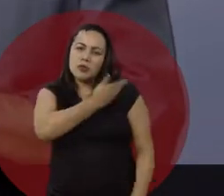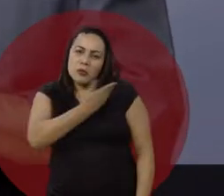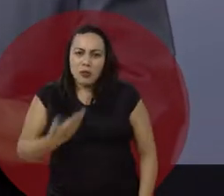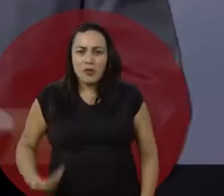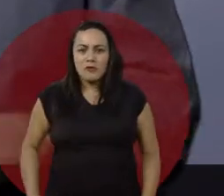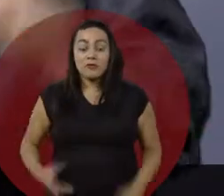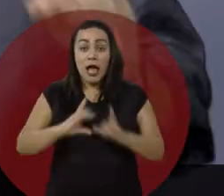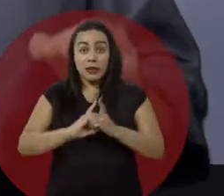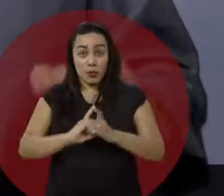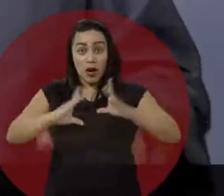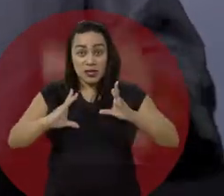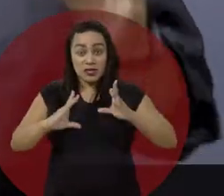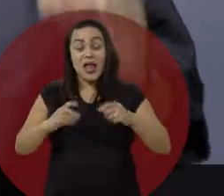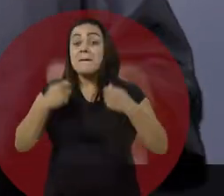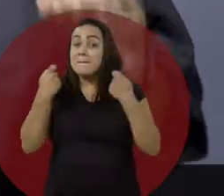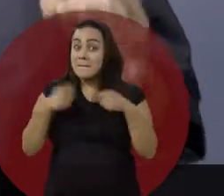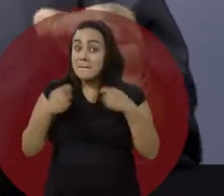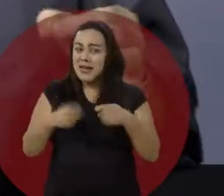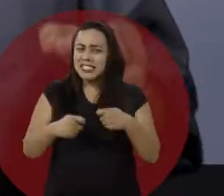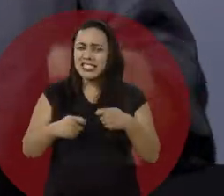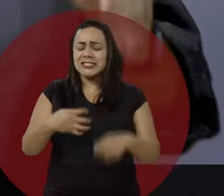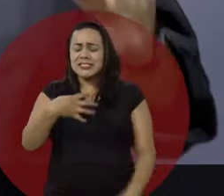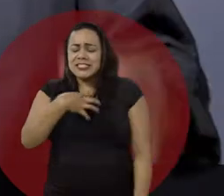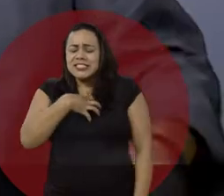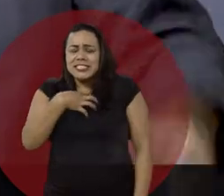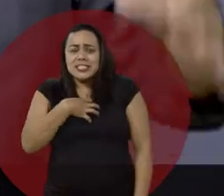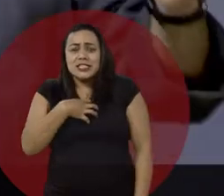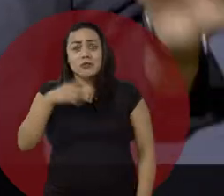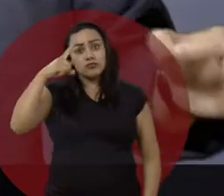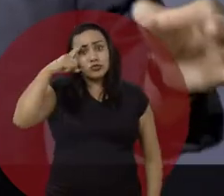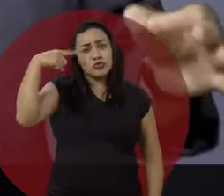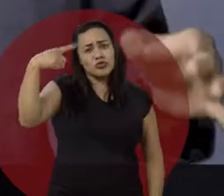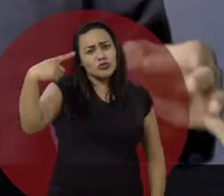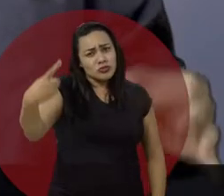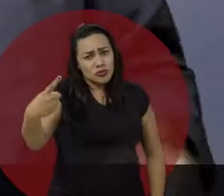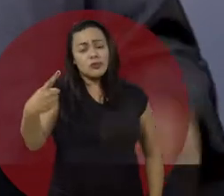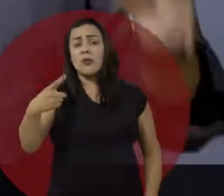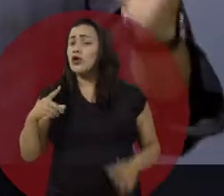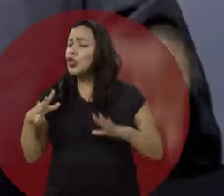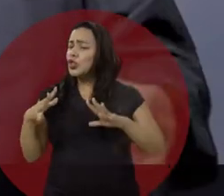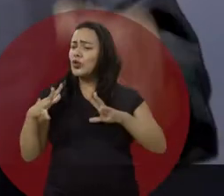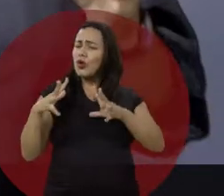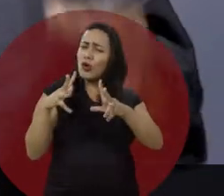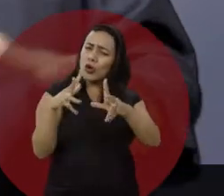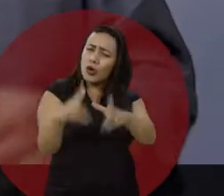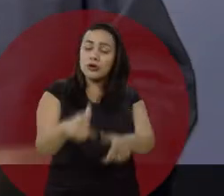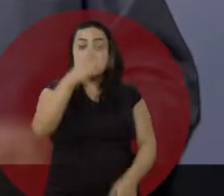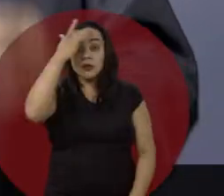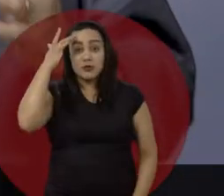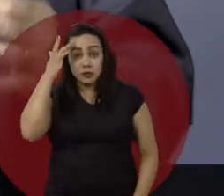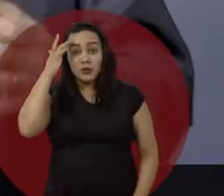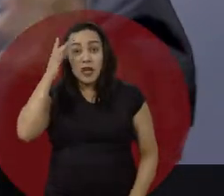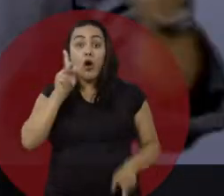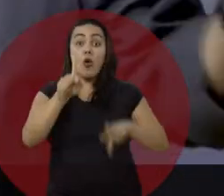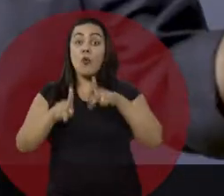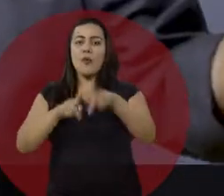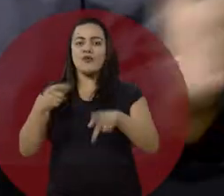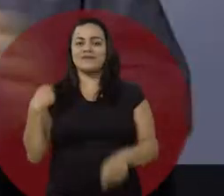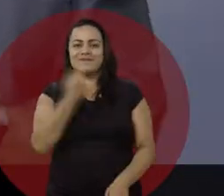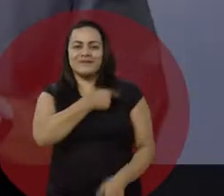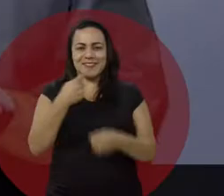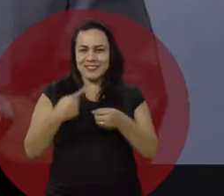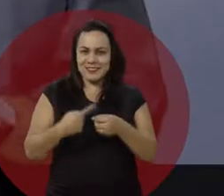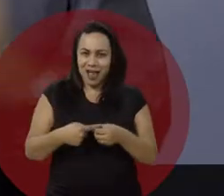despesa pública. A democracia precisa ser vivida e sentida no seu cotidiano, por todos e todas, no caso,